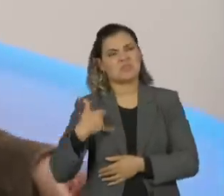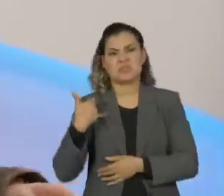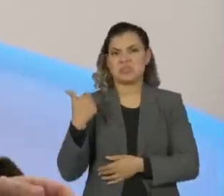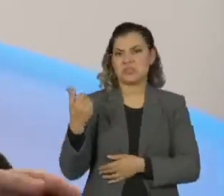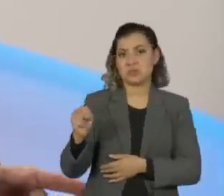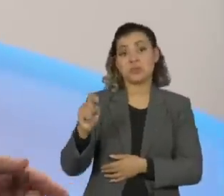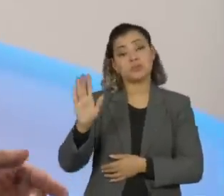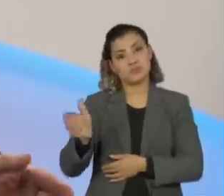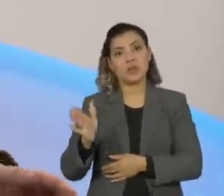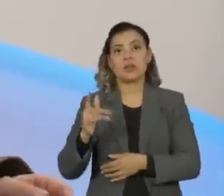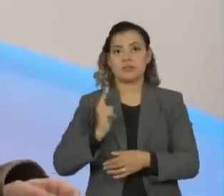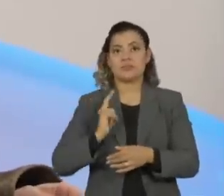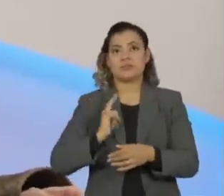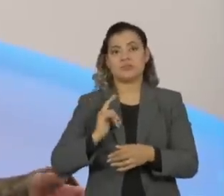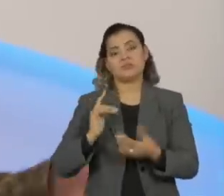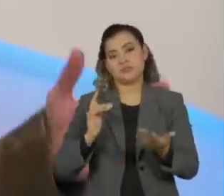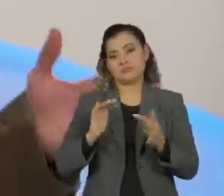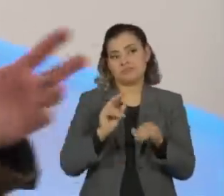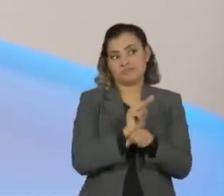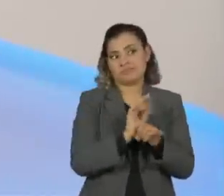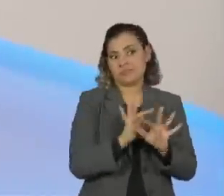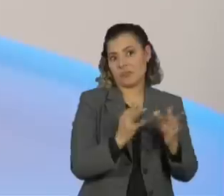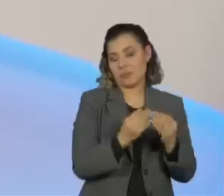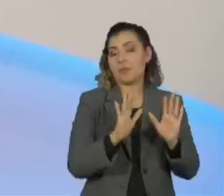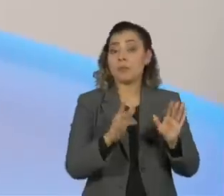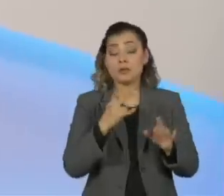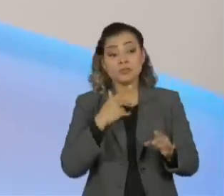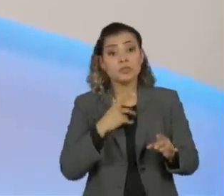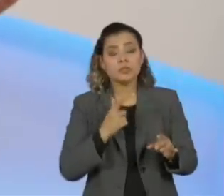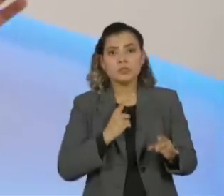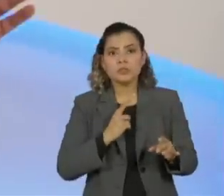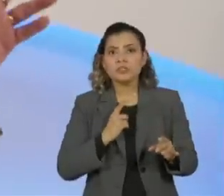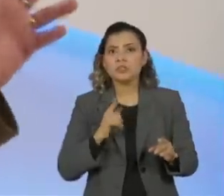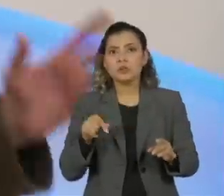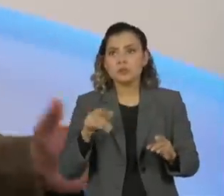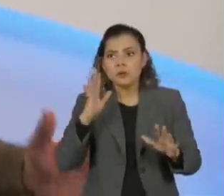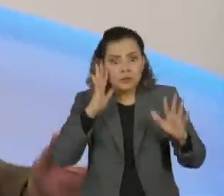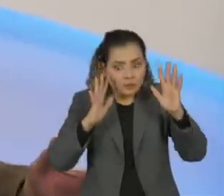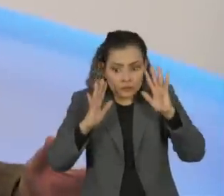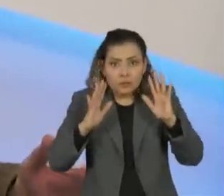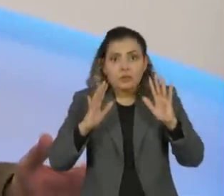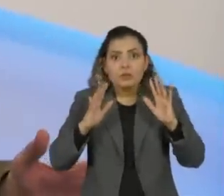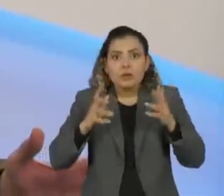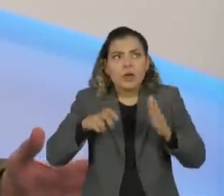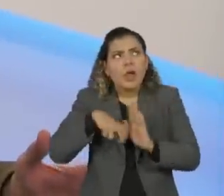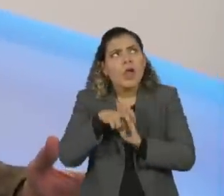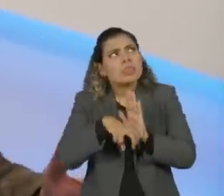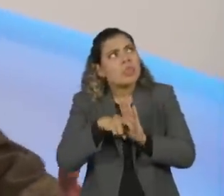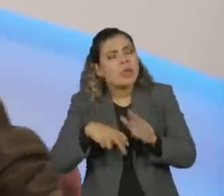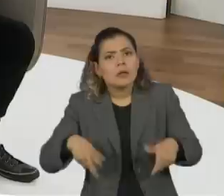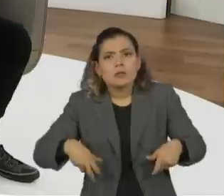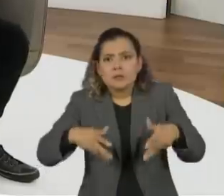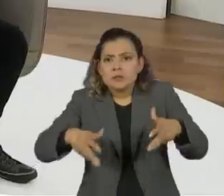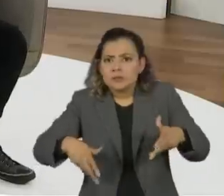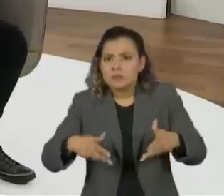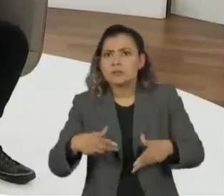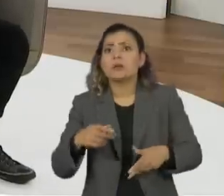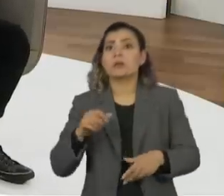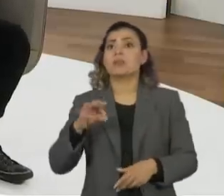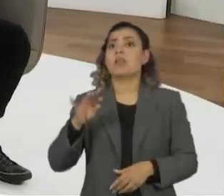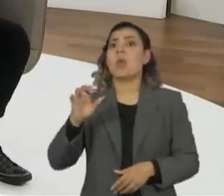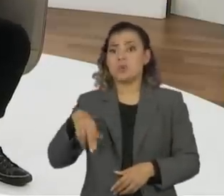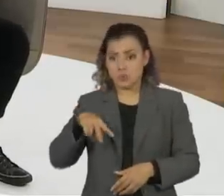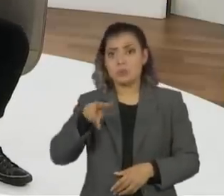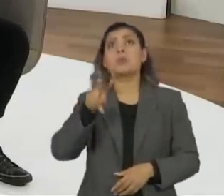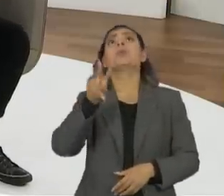era pai de família, nesse caso emprestado. Aí, de repente, uma visão se depara com uma cadeira de rodas e o Nelson Rodrigues olhando